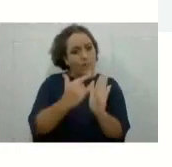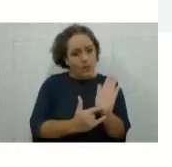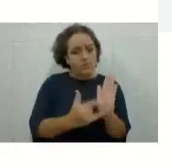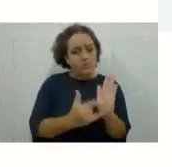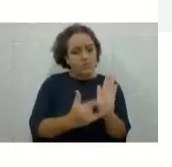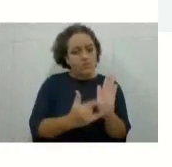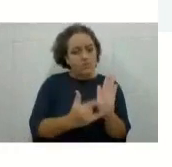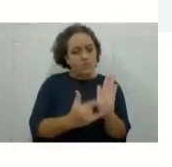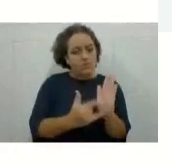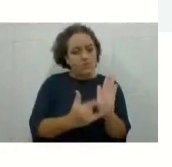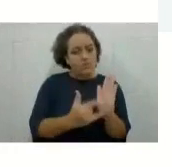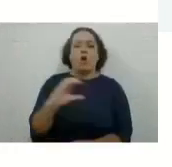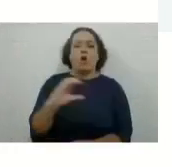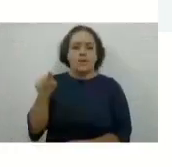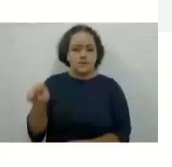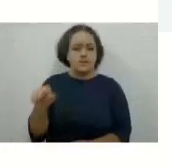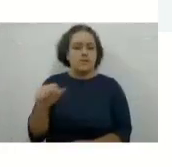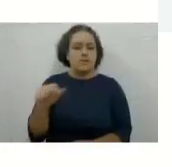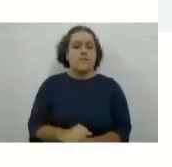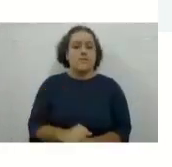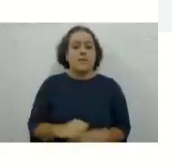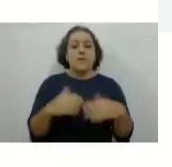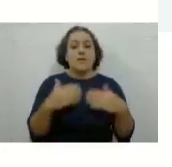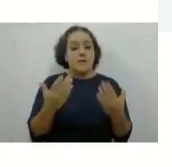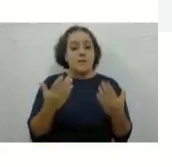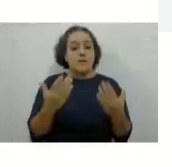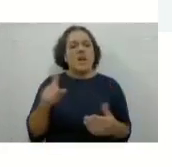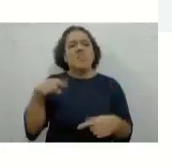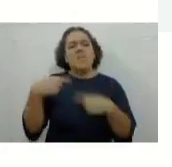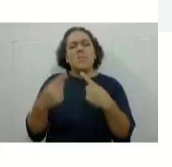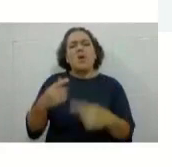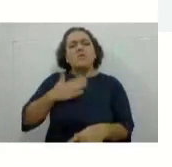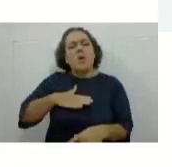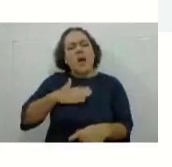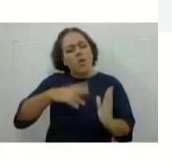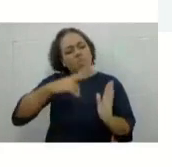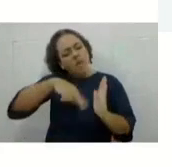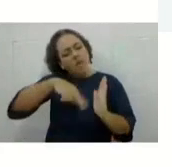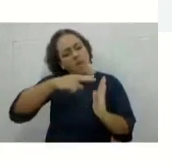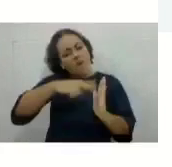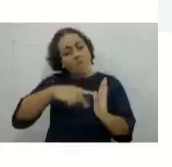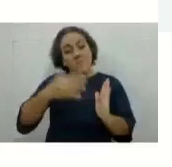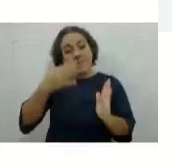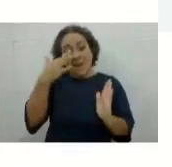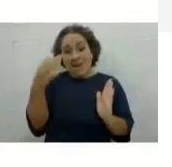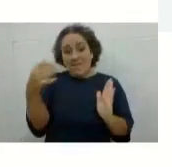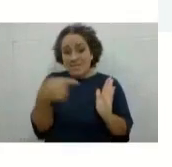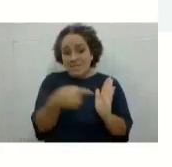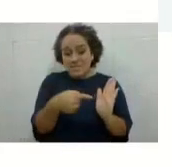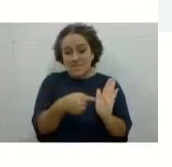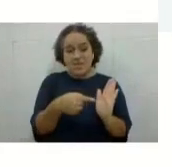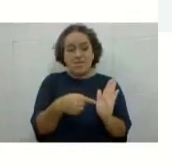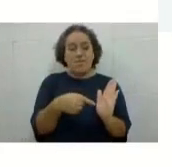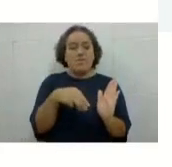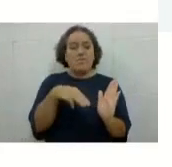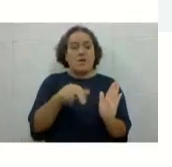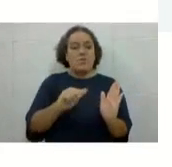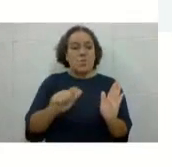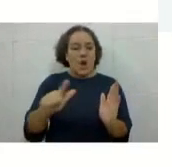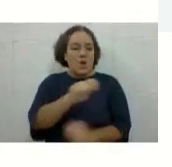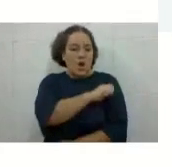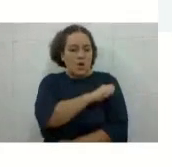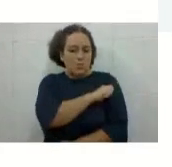aí, gente, prestem atenção lá no Manual do Aluno, a gente vai falar com vocês como exatamente funciona